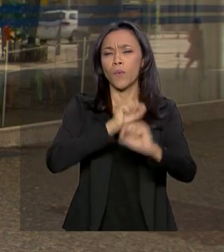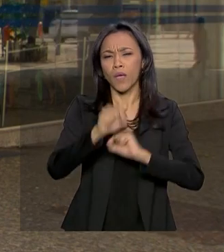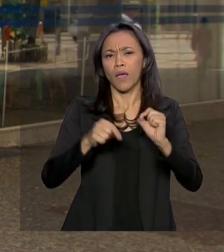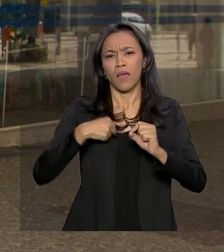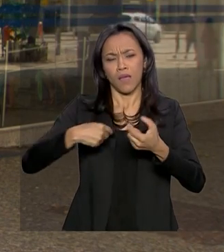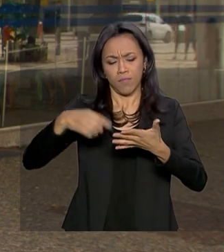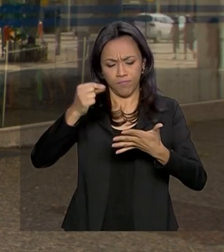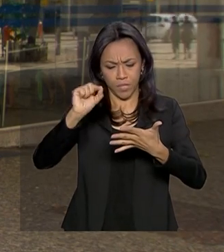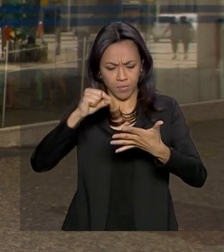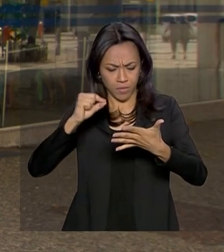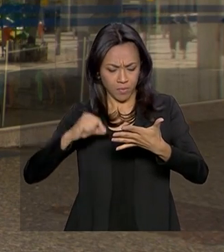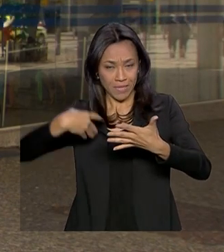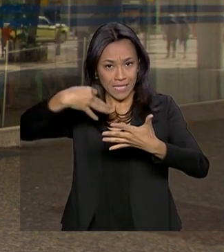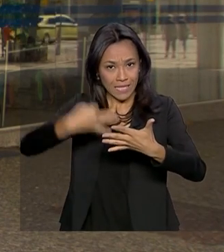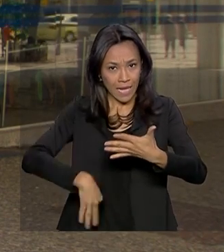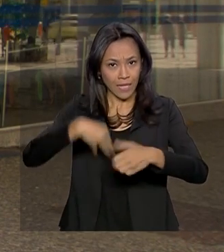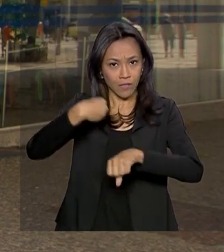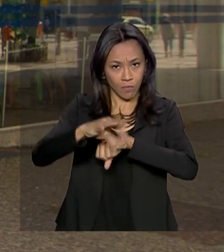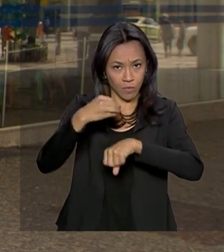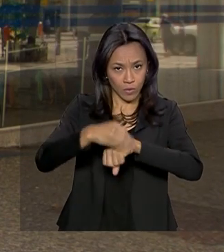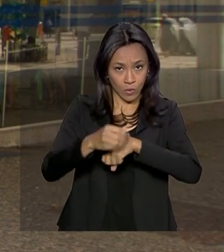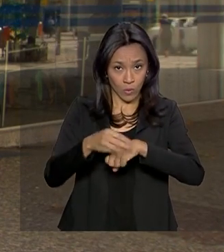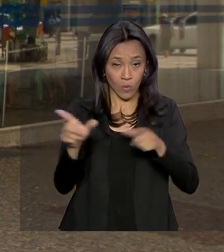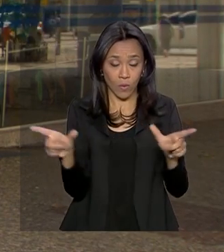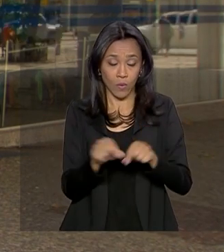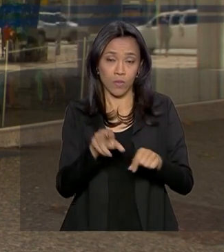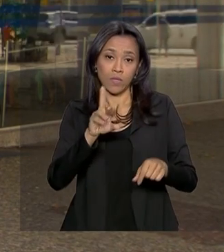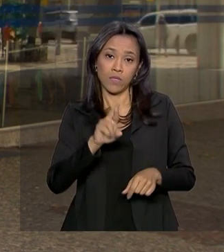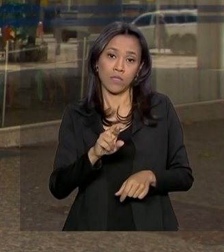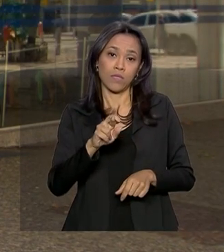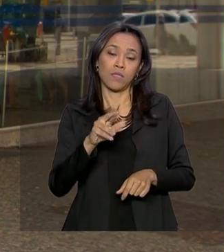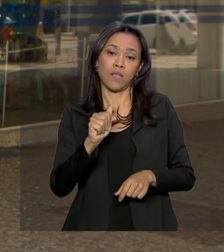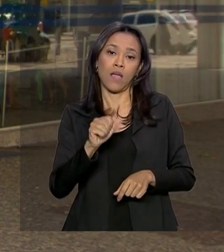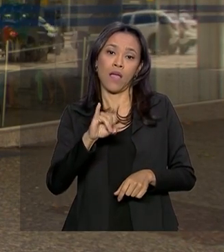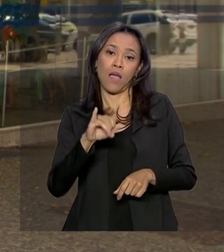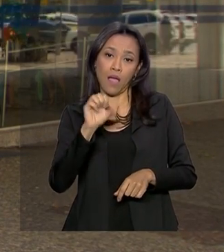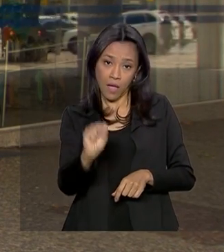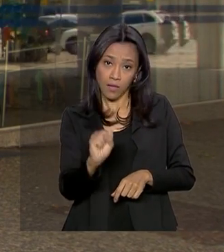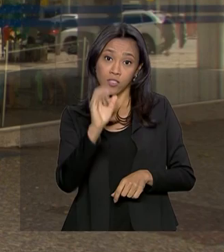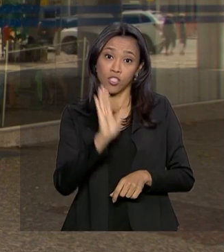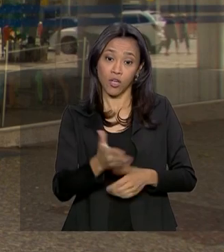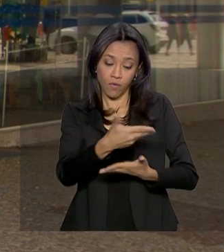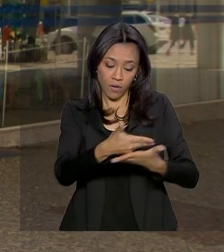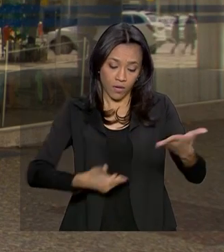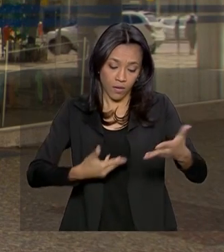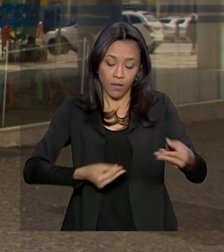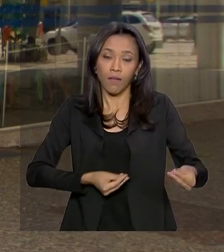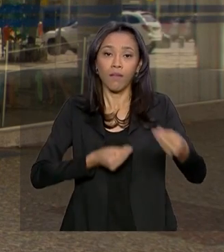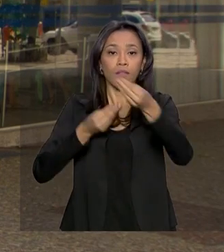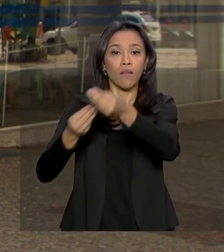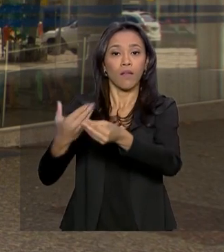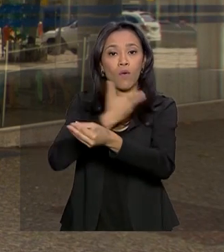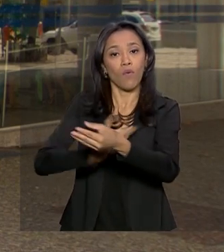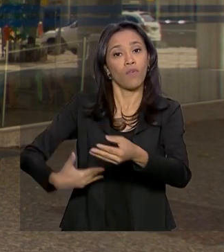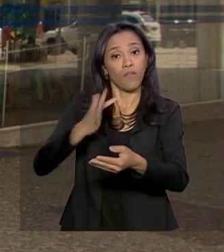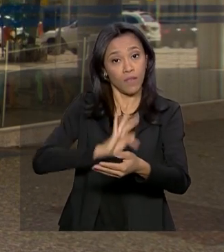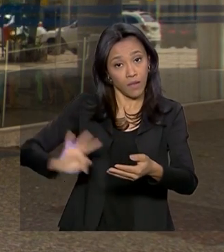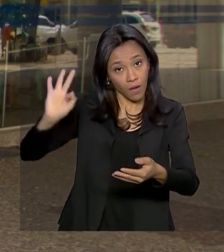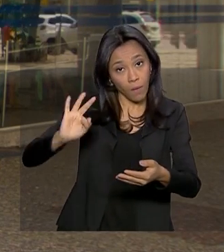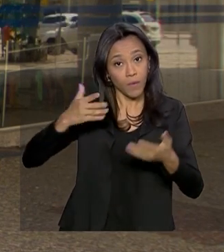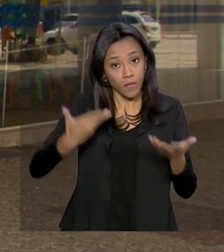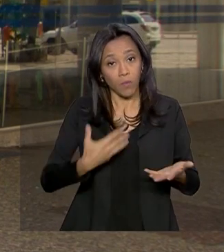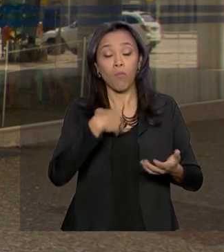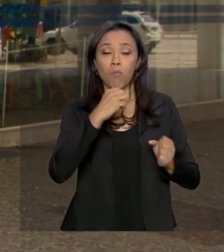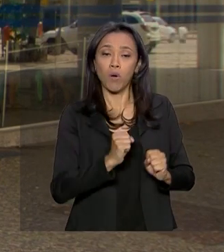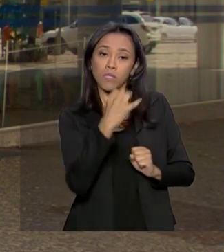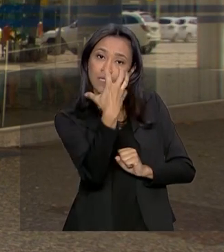corretos na RAGE 2018, a relação anual de informações sociais que foi entregue ao governo federal no ano passado. O abono pode ser